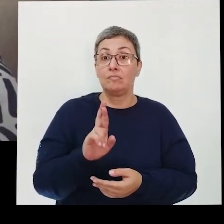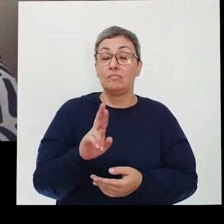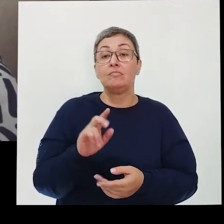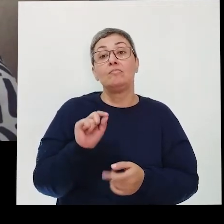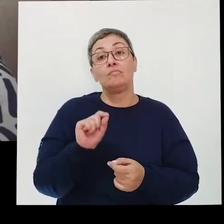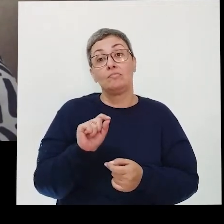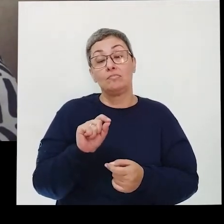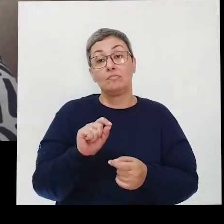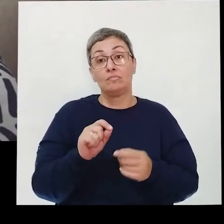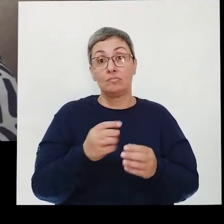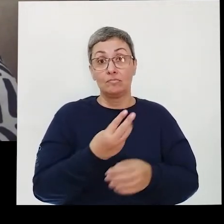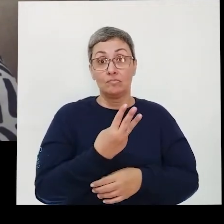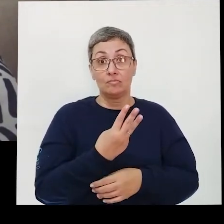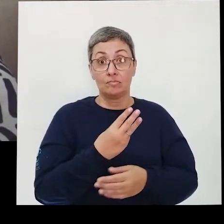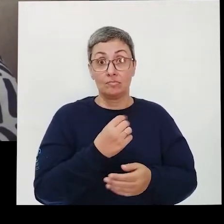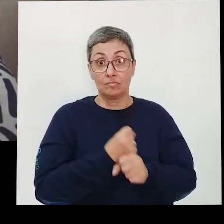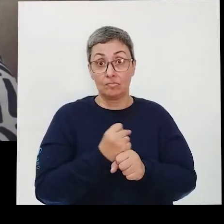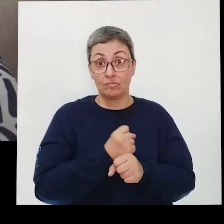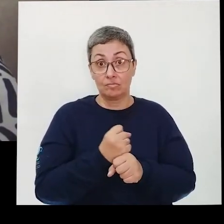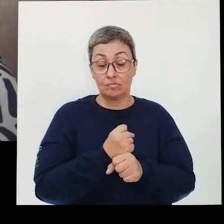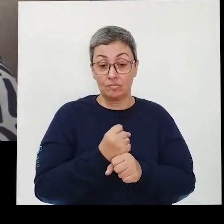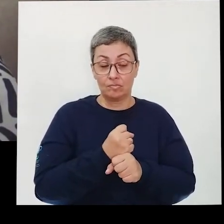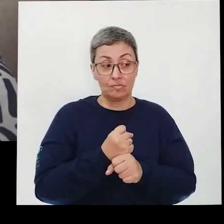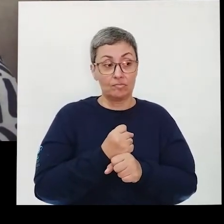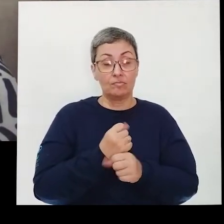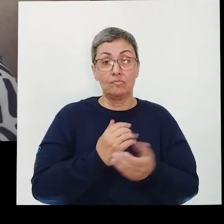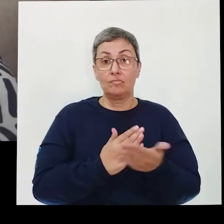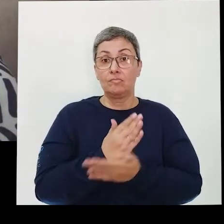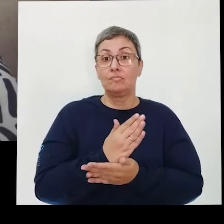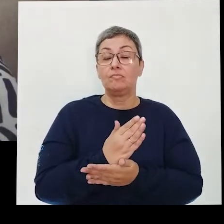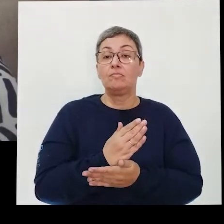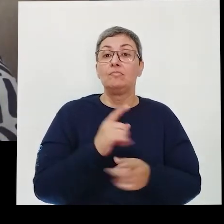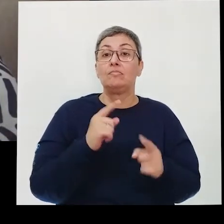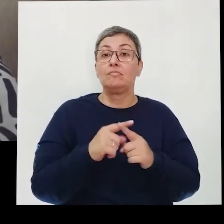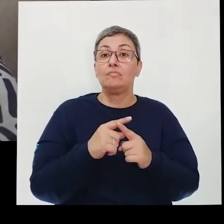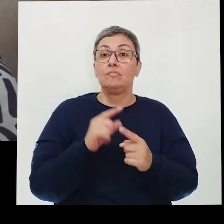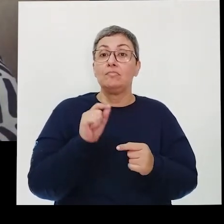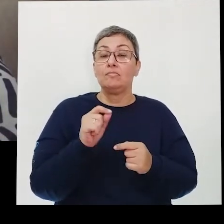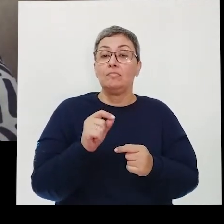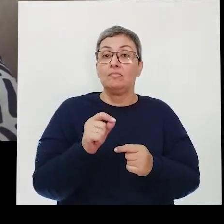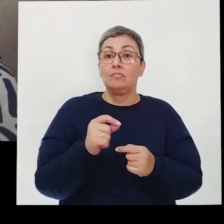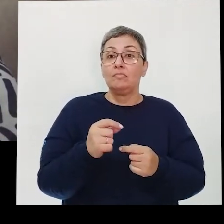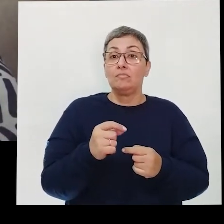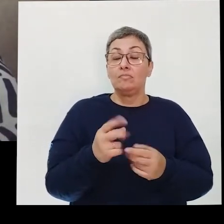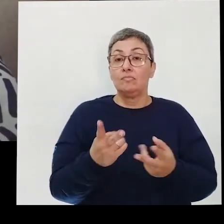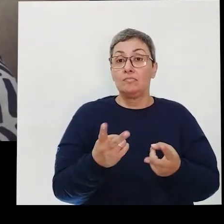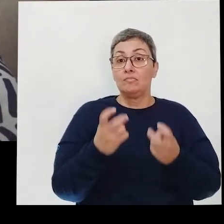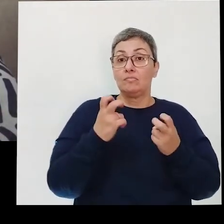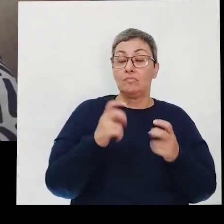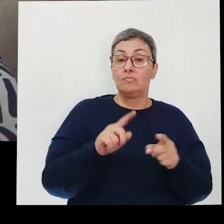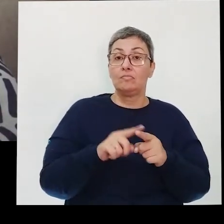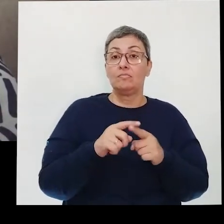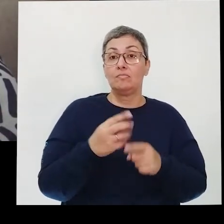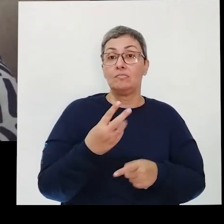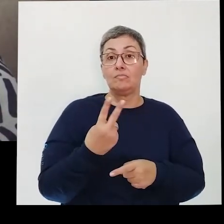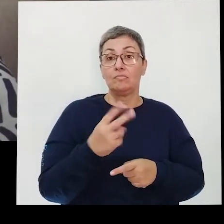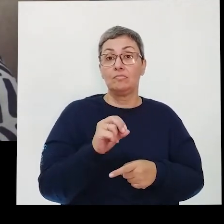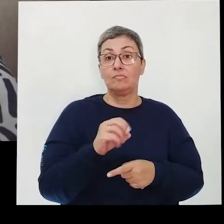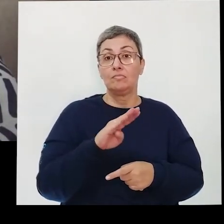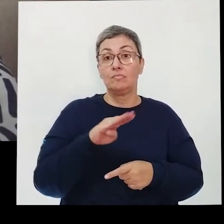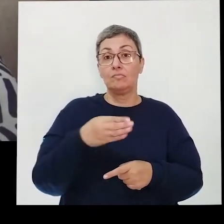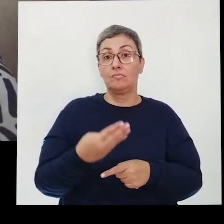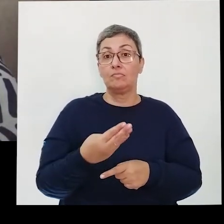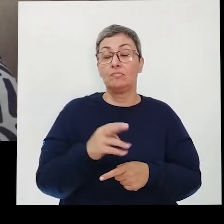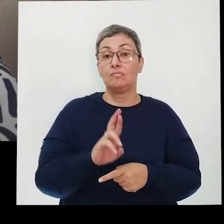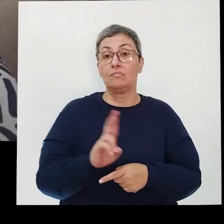E nesses três anos, desde quando ela foi aprovada, ela deixou de receber um investimento de 20 bilhões de